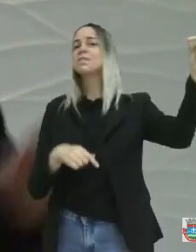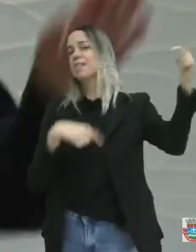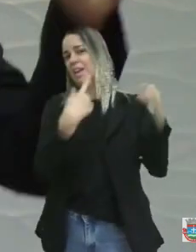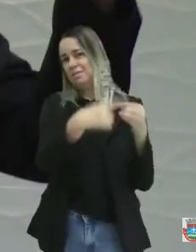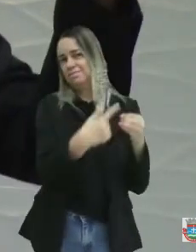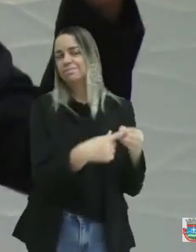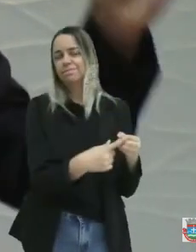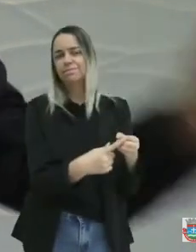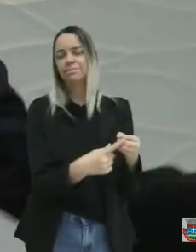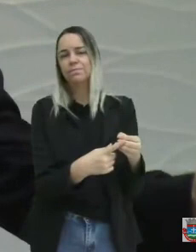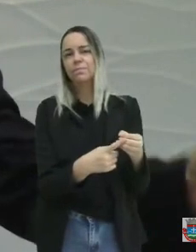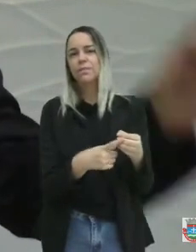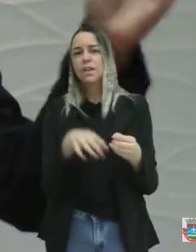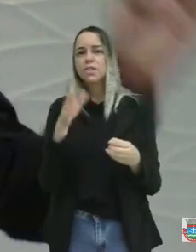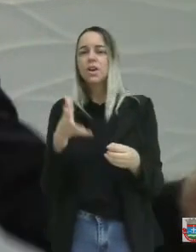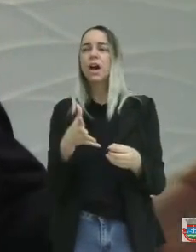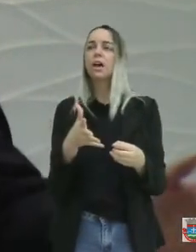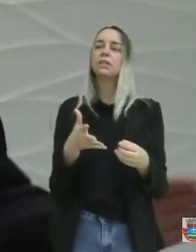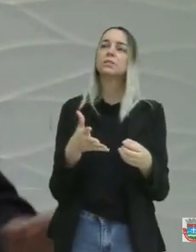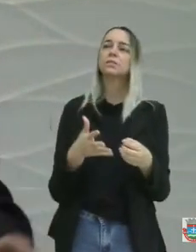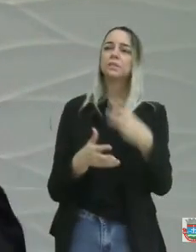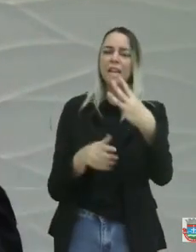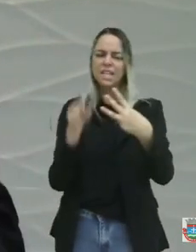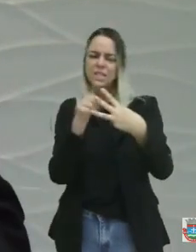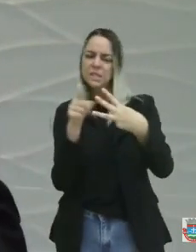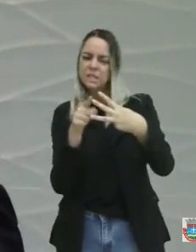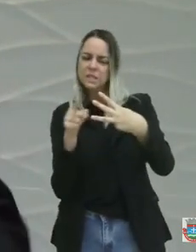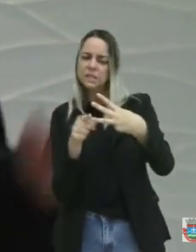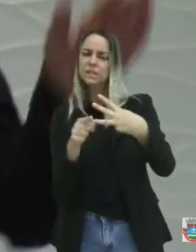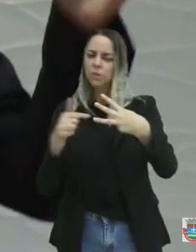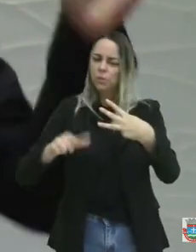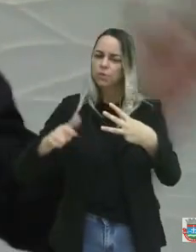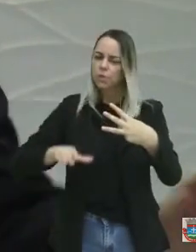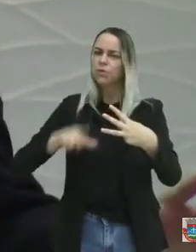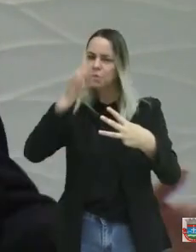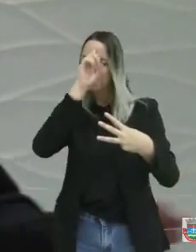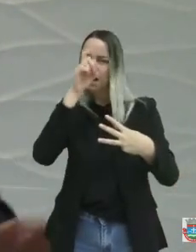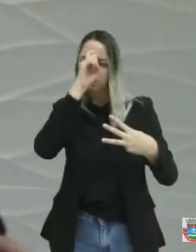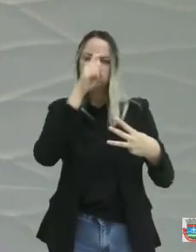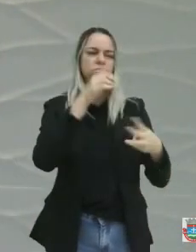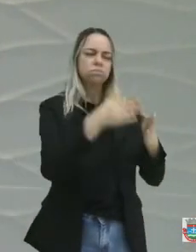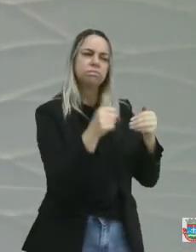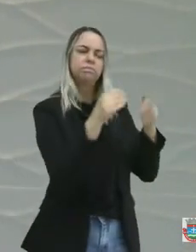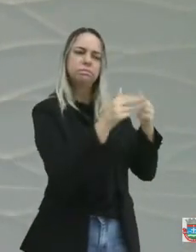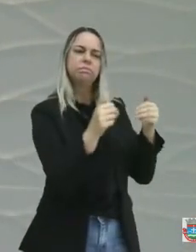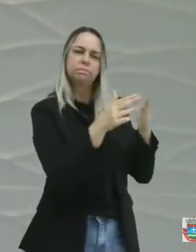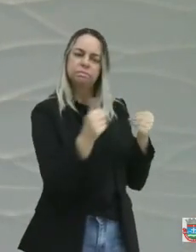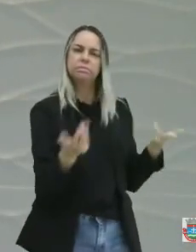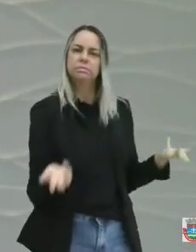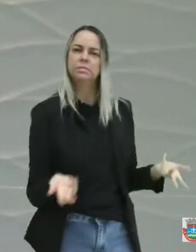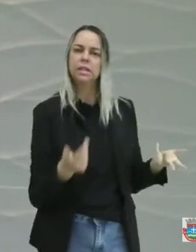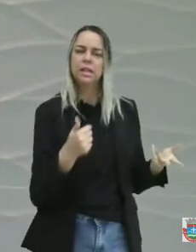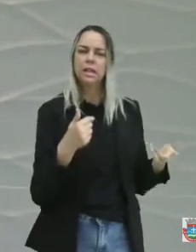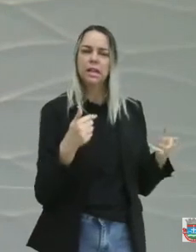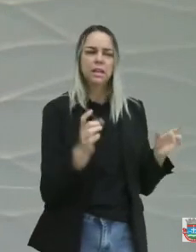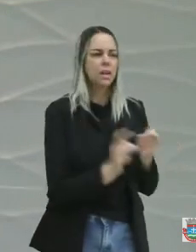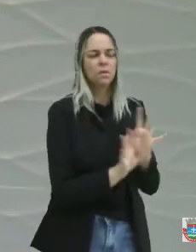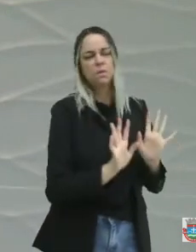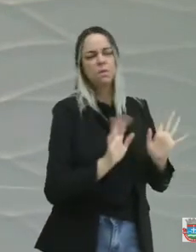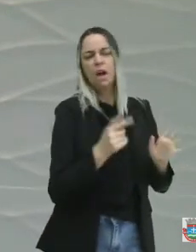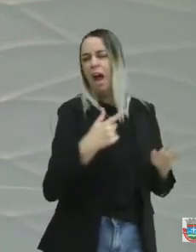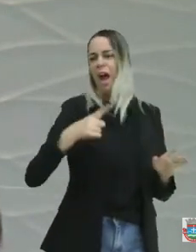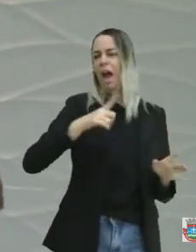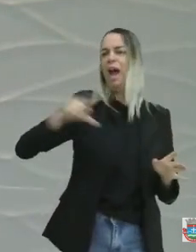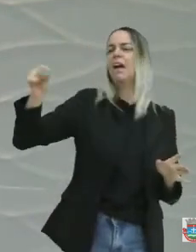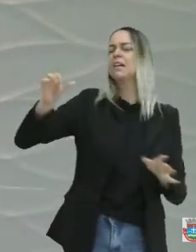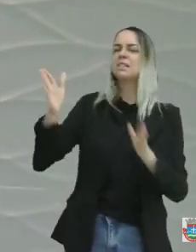Já tinha dado entrada três vezes no hospital municipal, ia lá, o médico passava um soro e mandava para casa. Três